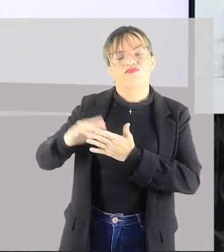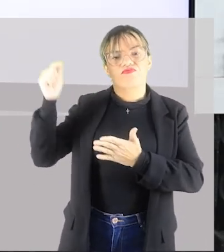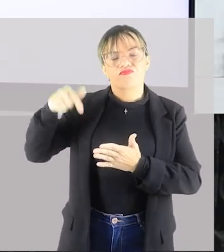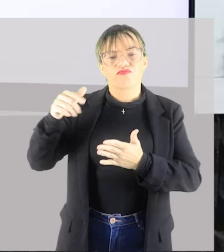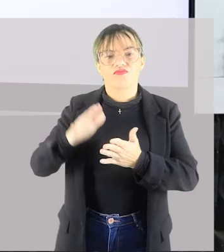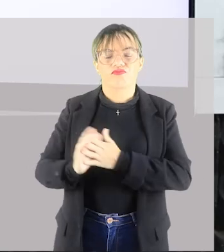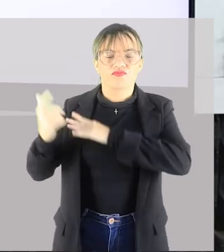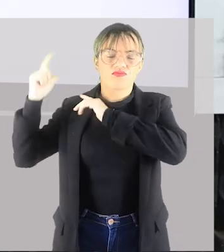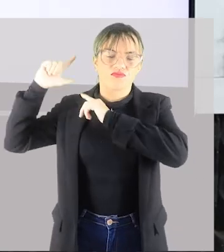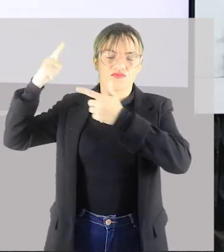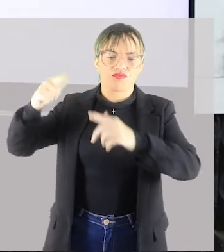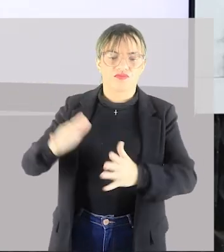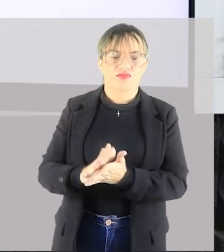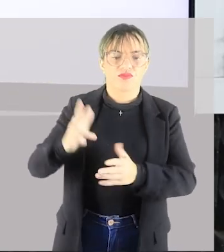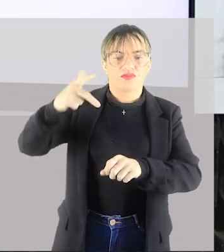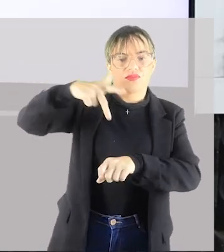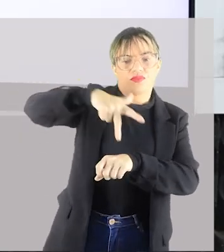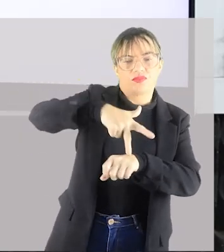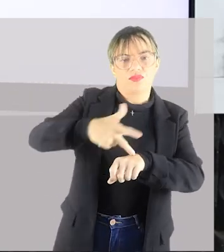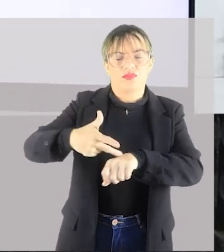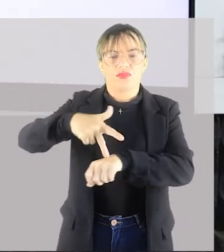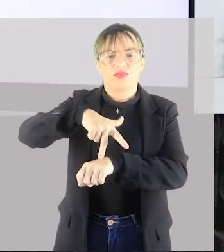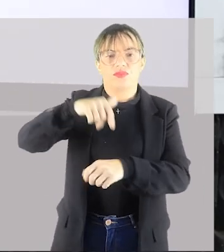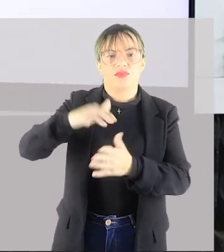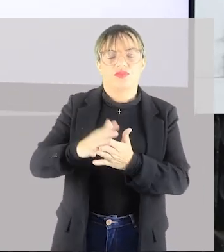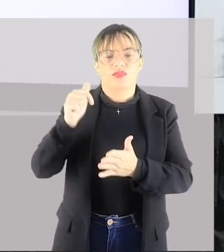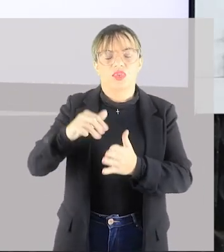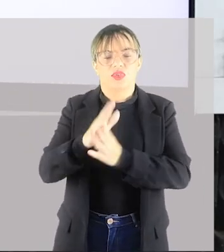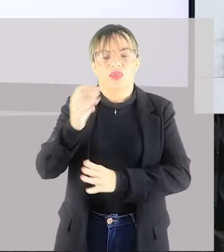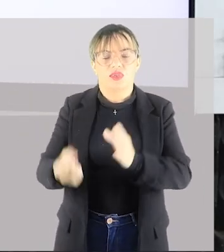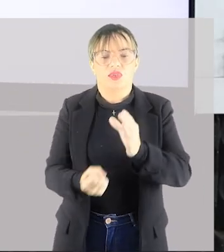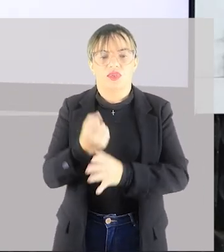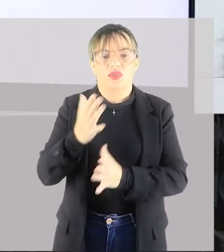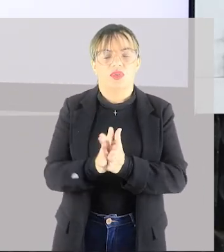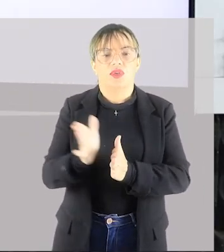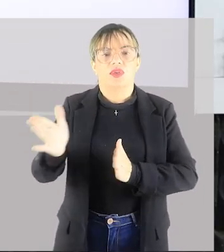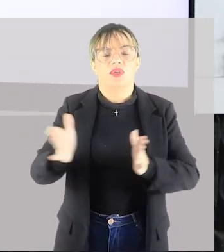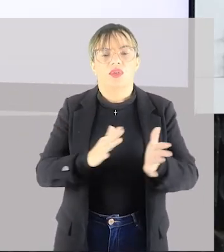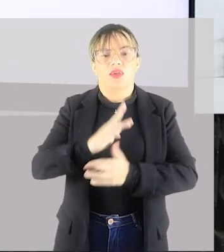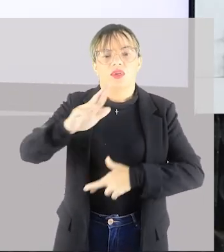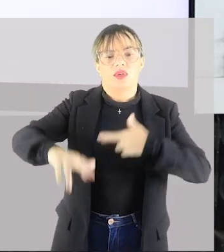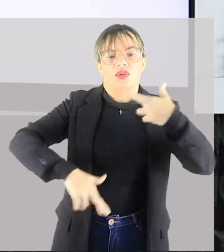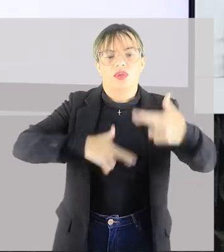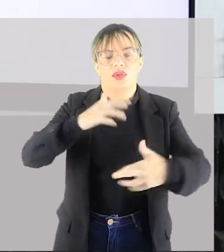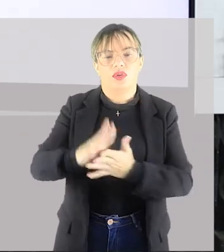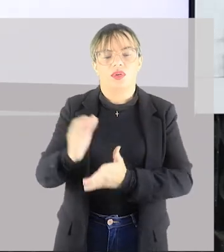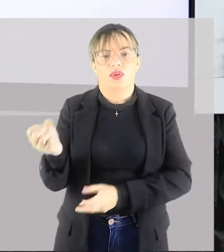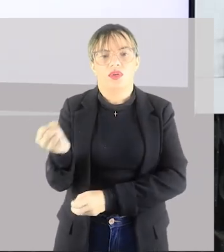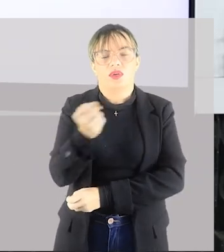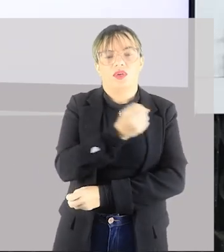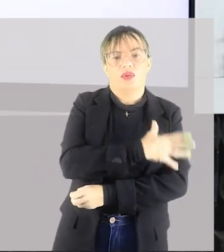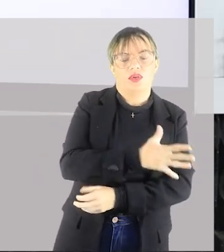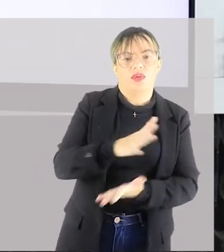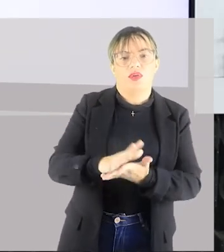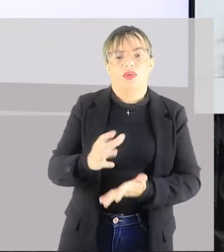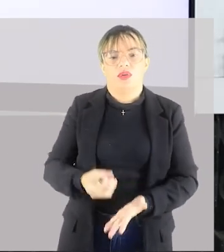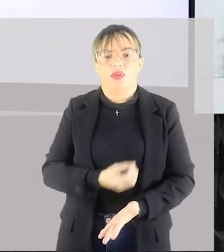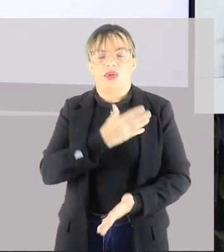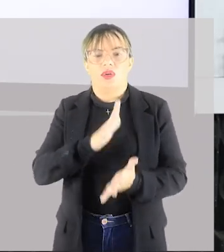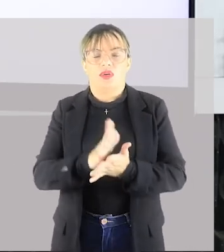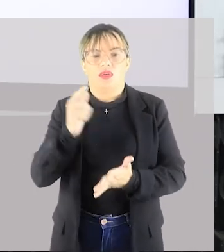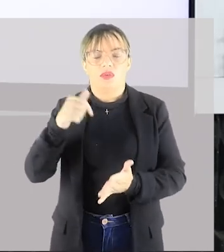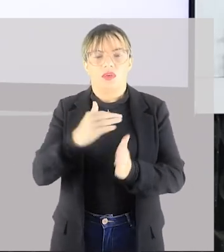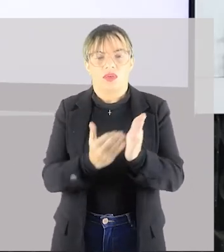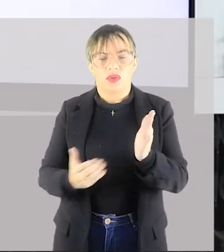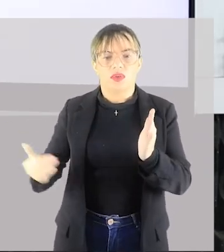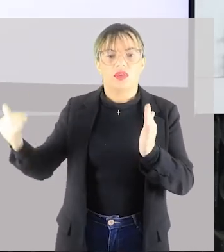o balé. Então tudo isso nasce dentro do período do Renascimento, quando é revivido o status da arte.